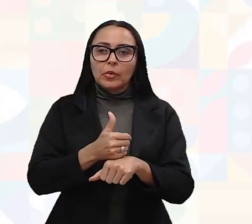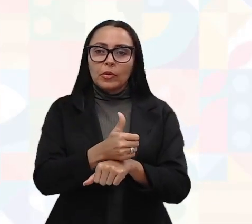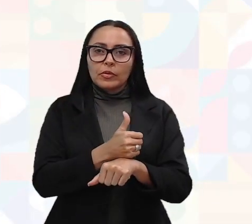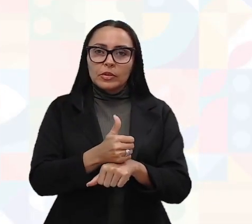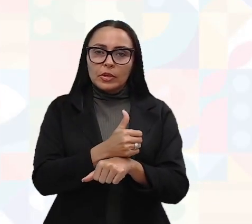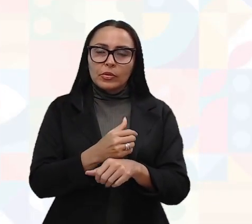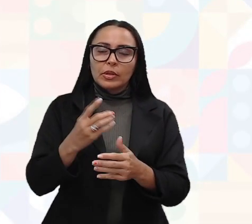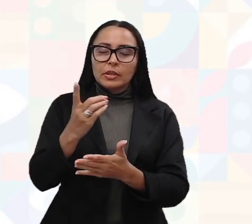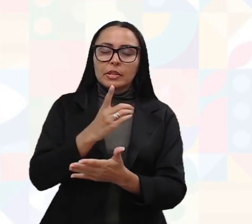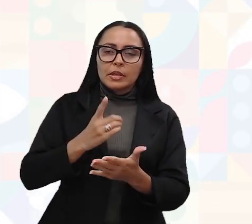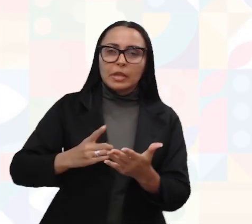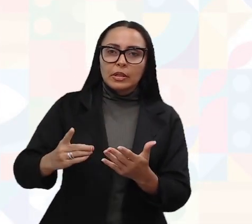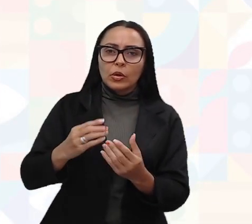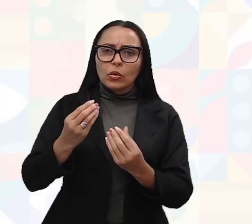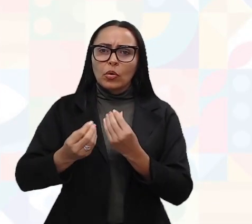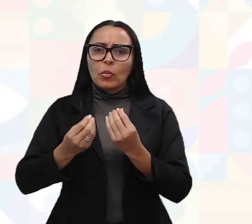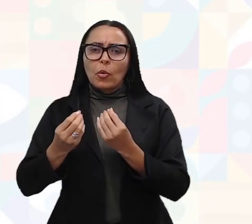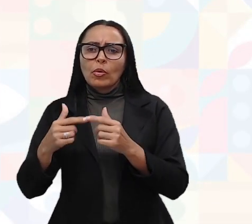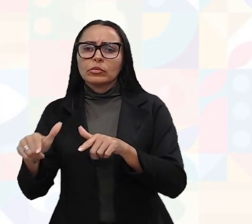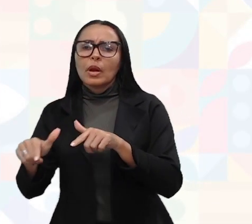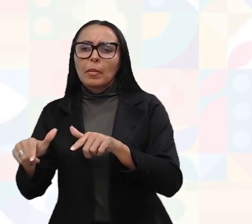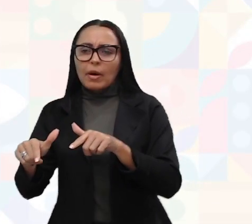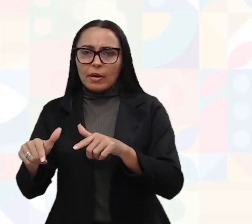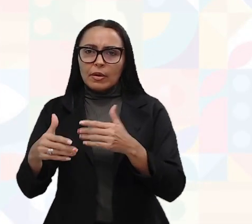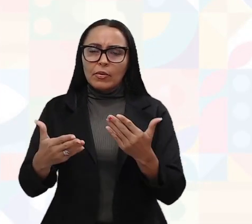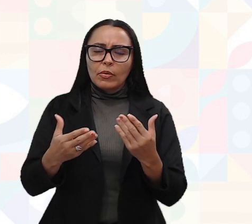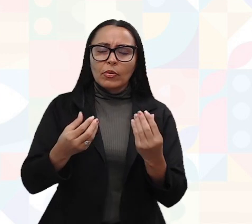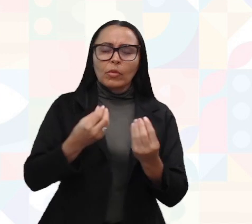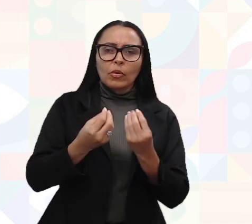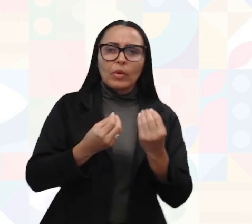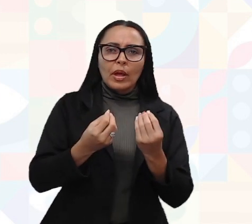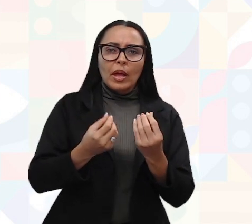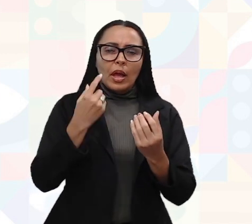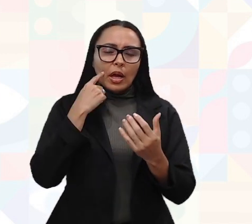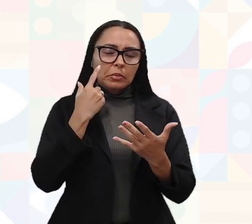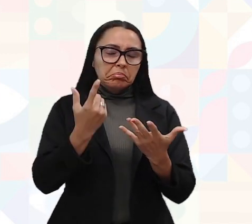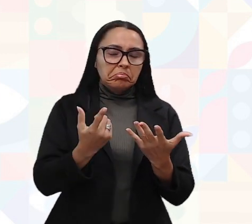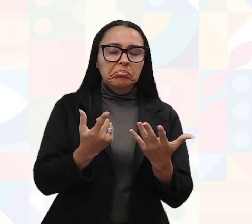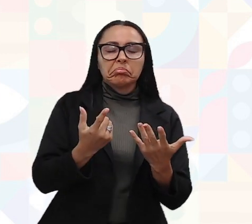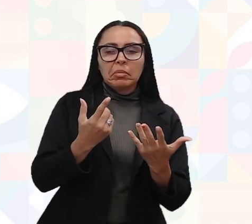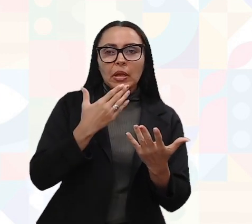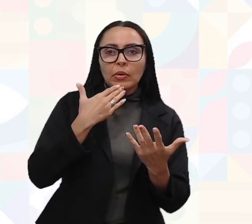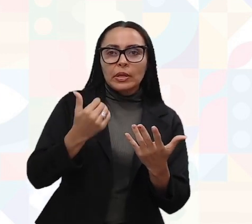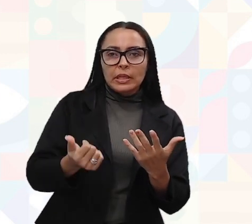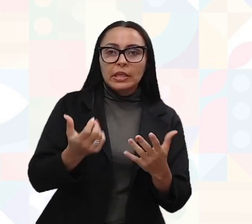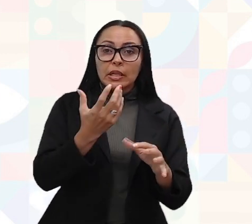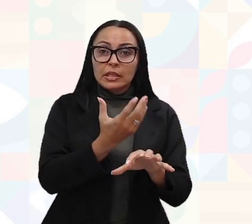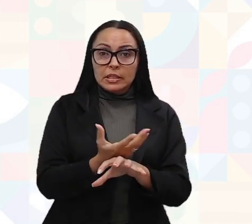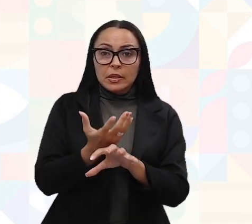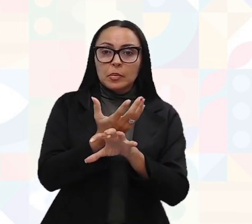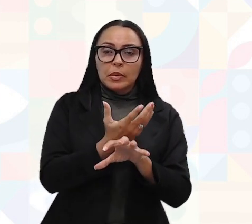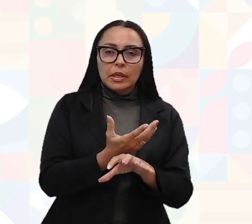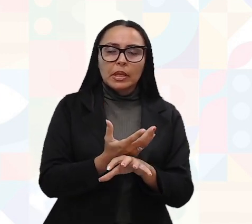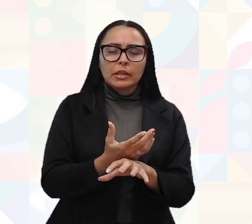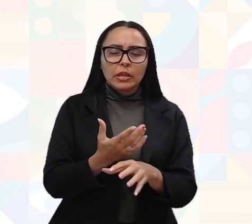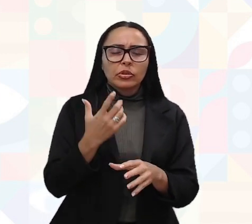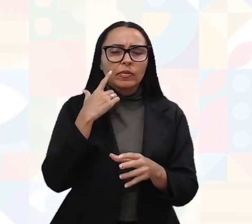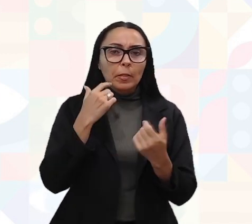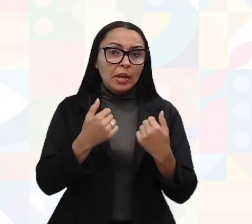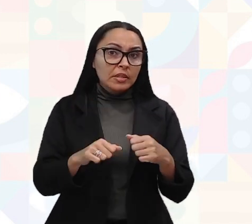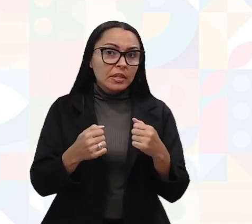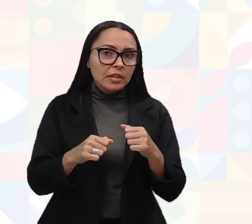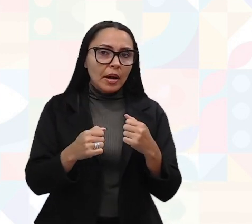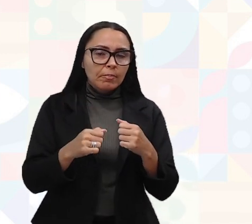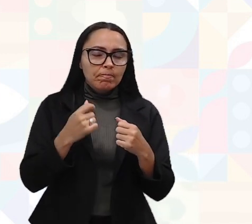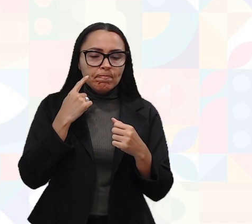de interiores, como é o mercado de trabalho, quais são as tendências dessa disciplina, e aí a gente vai precisar